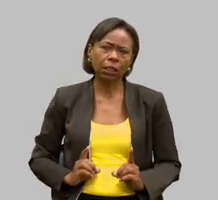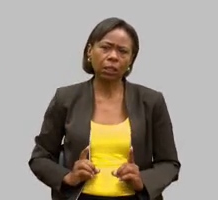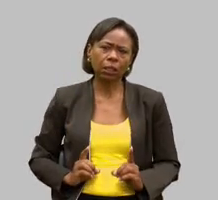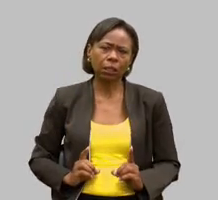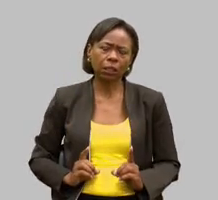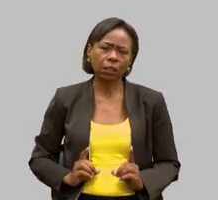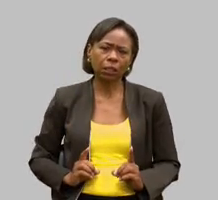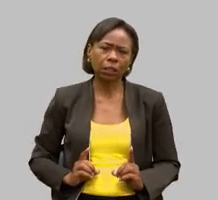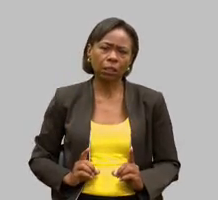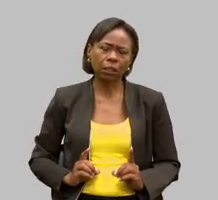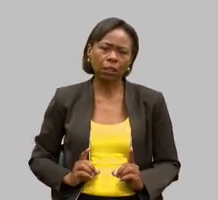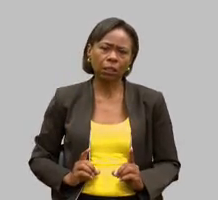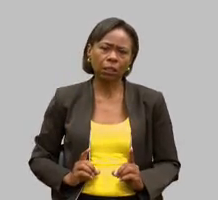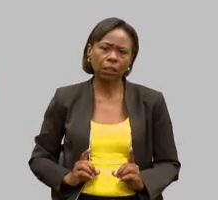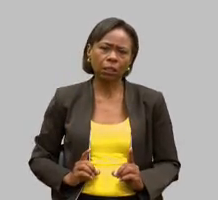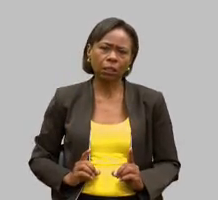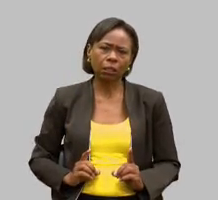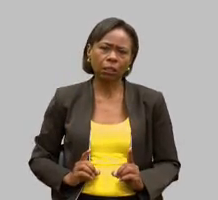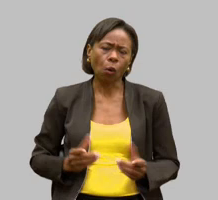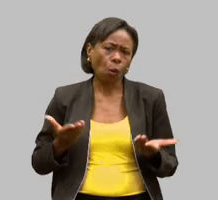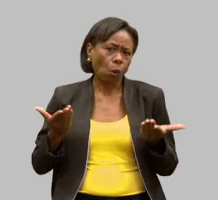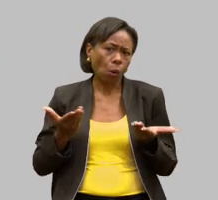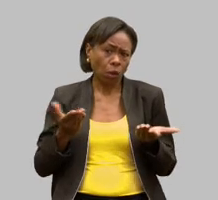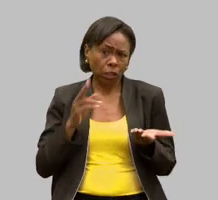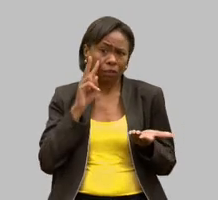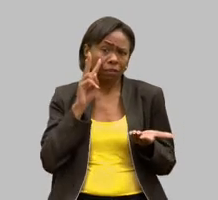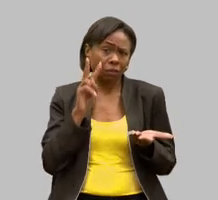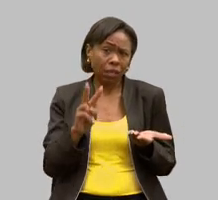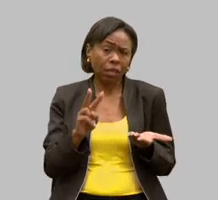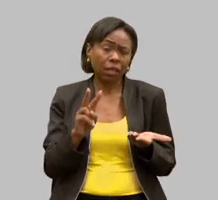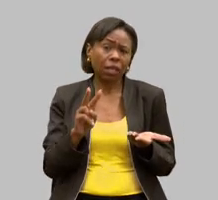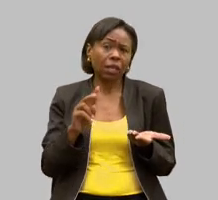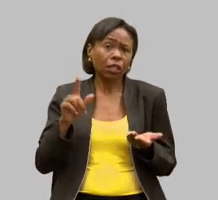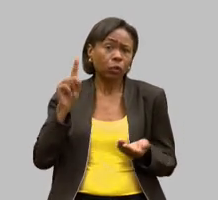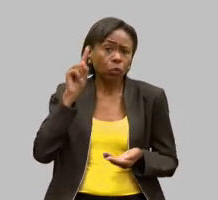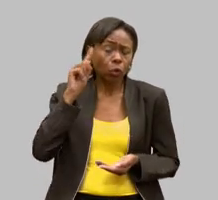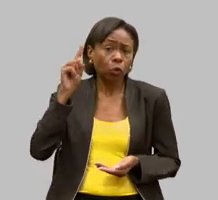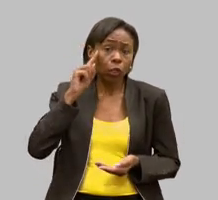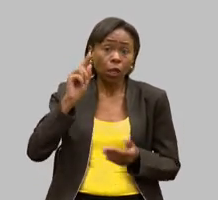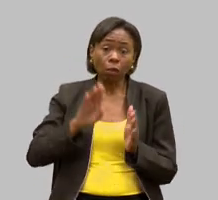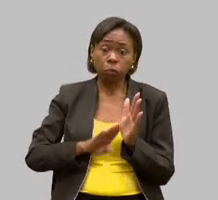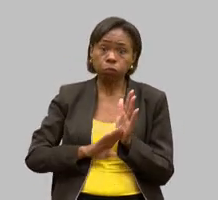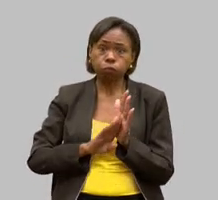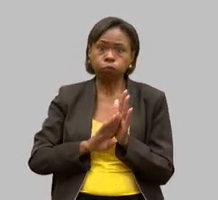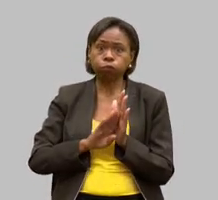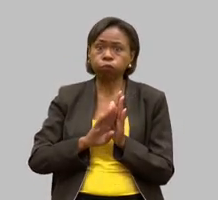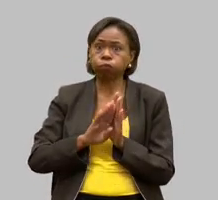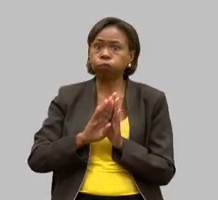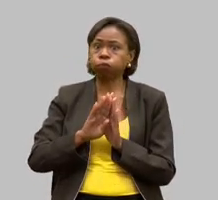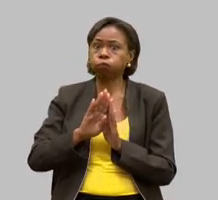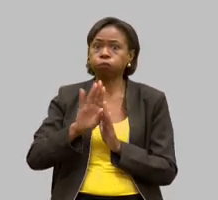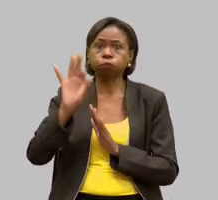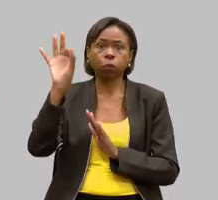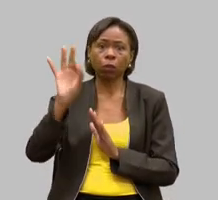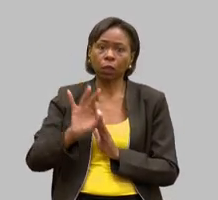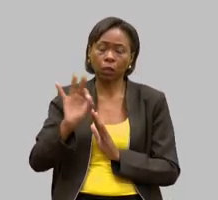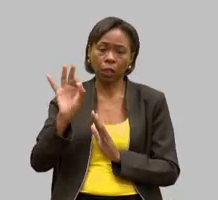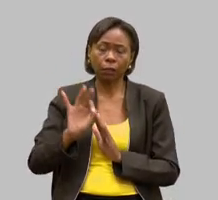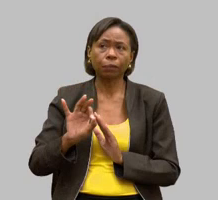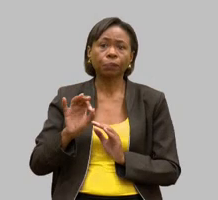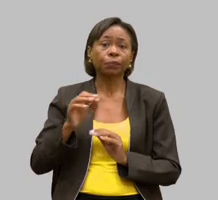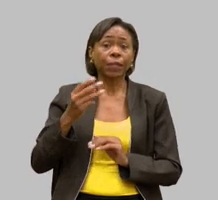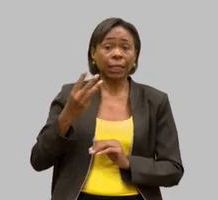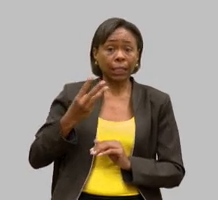quadro que a cada dia esse número esse contingente aumenta mais e no terceiro semestre de 2022